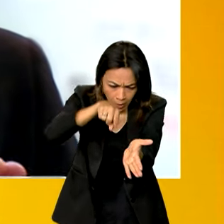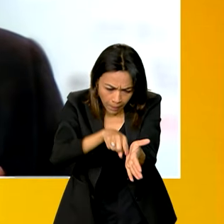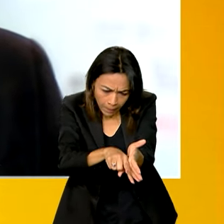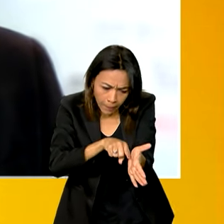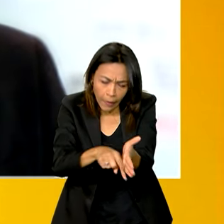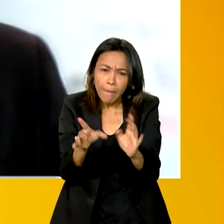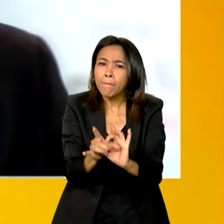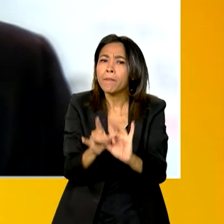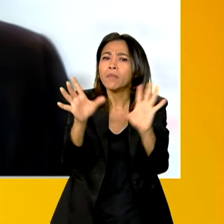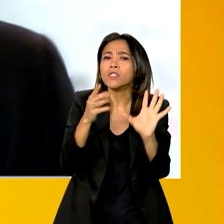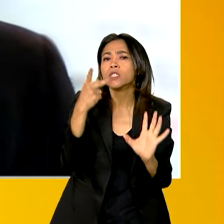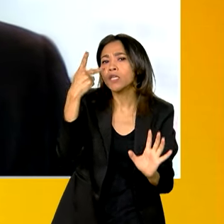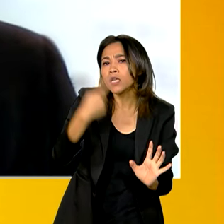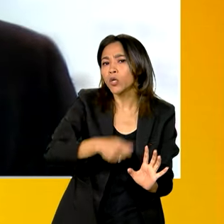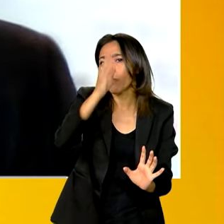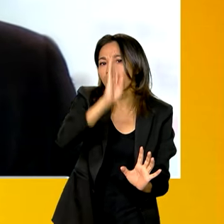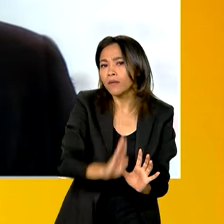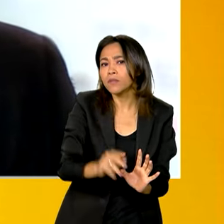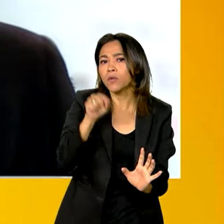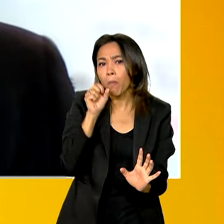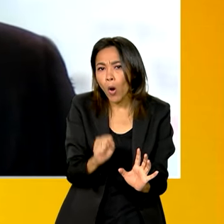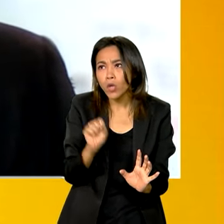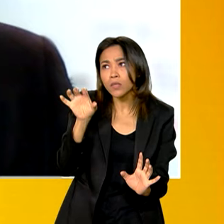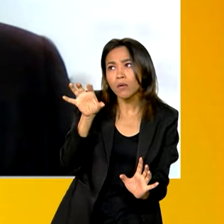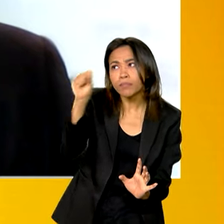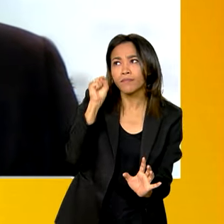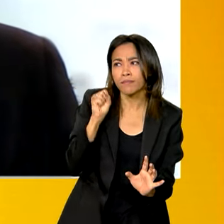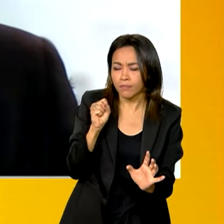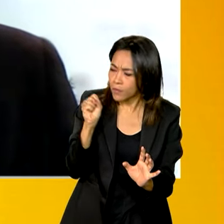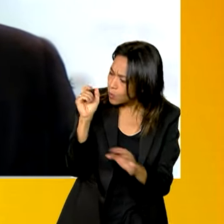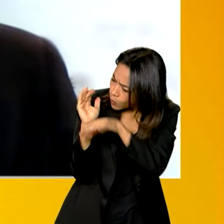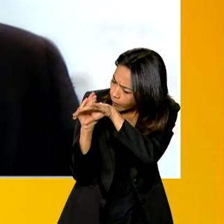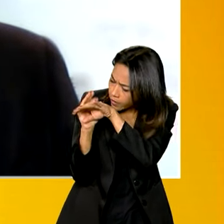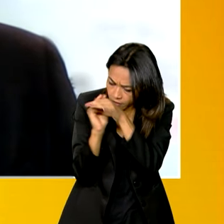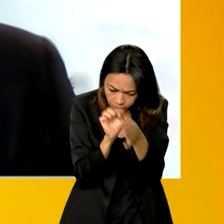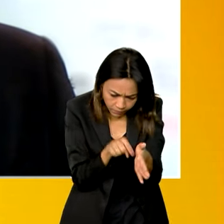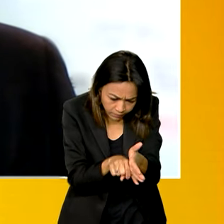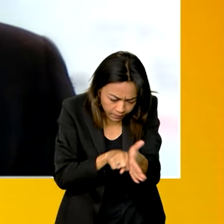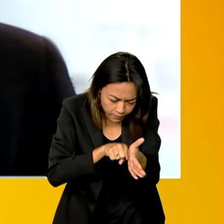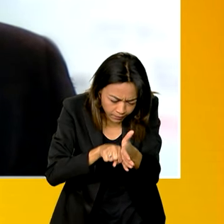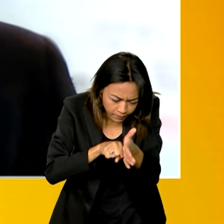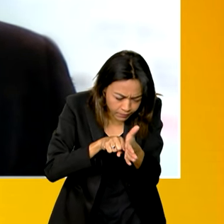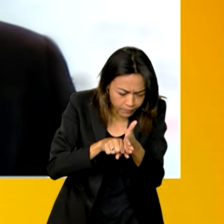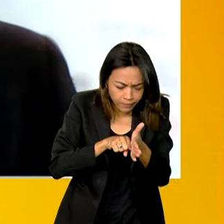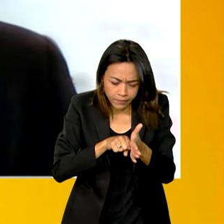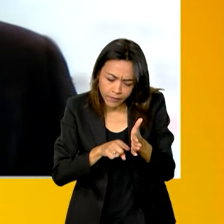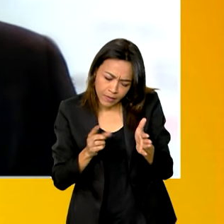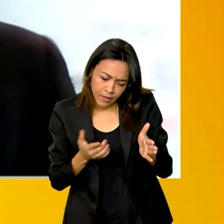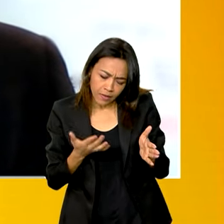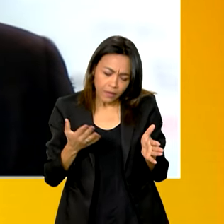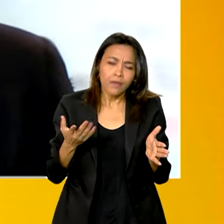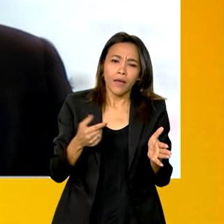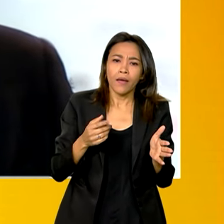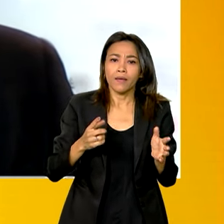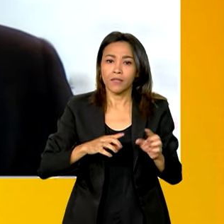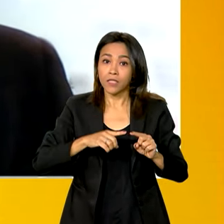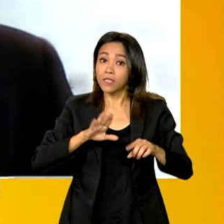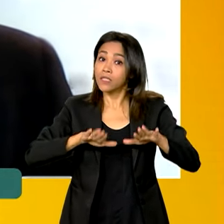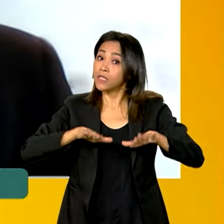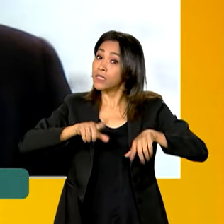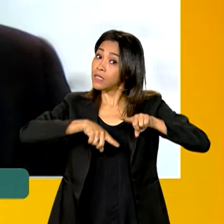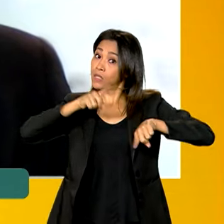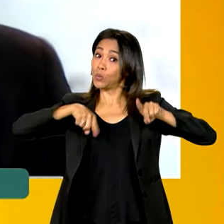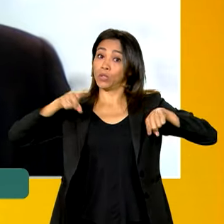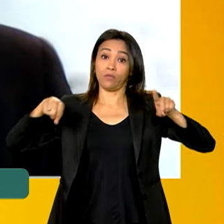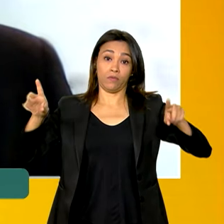países como o Brasil possam estudar patógenos de alta e máxima periculosidade. Por exemplo,